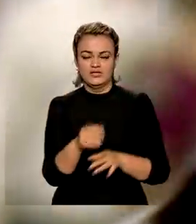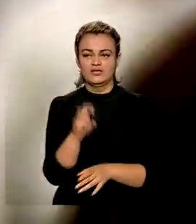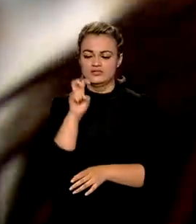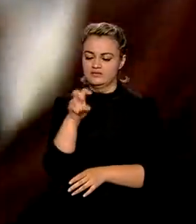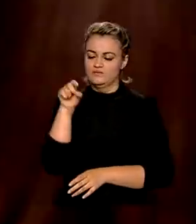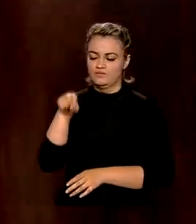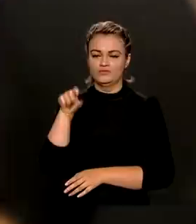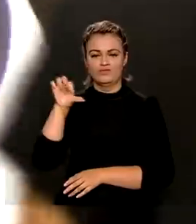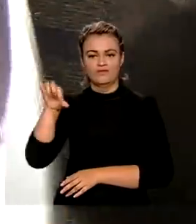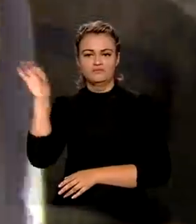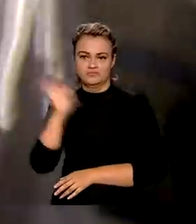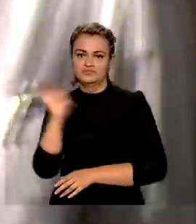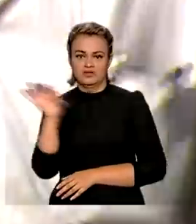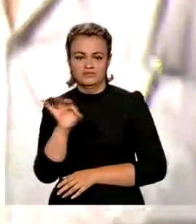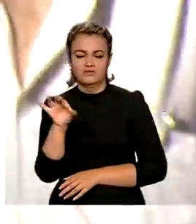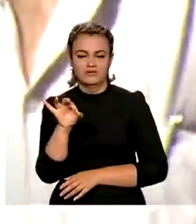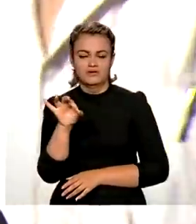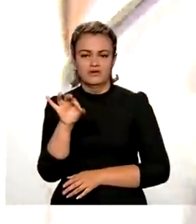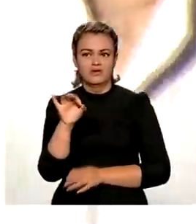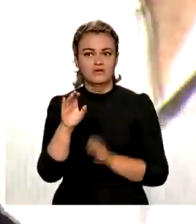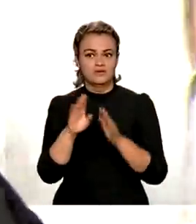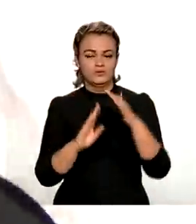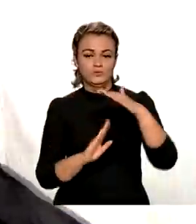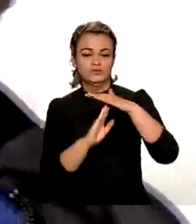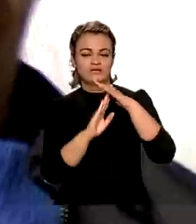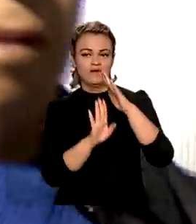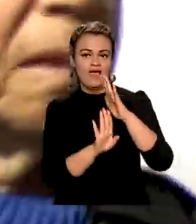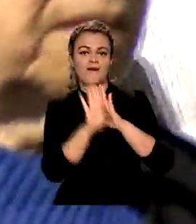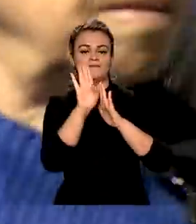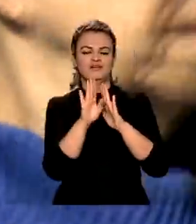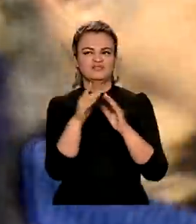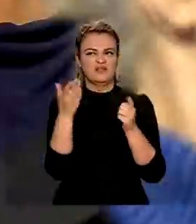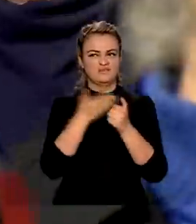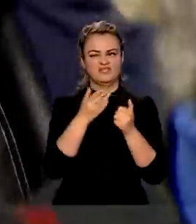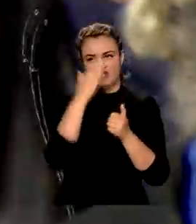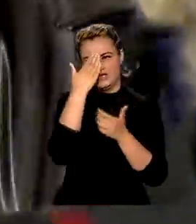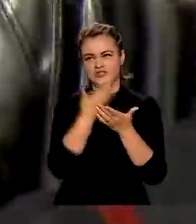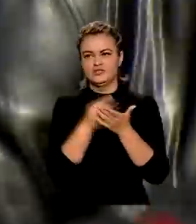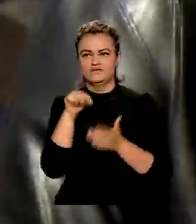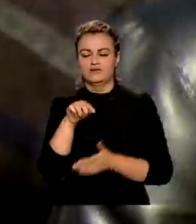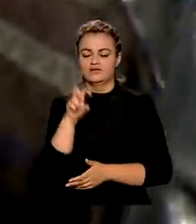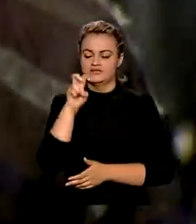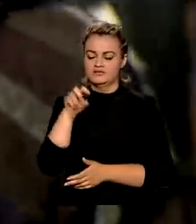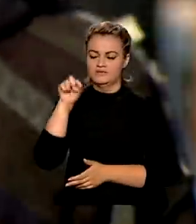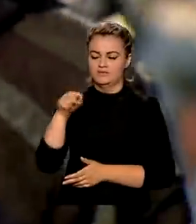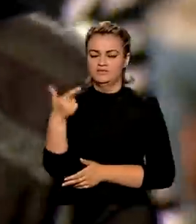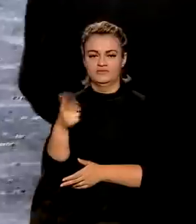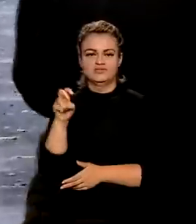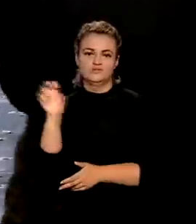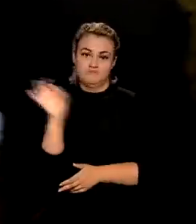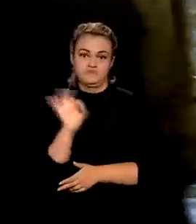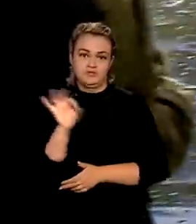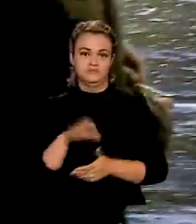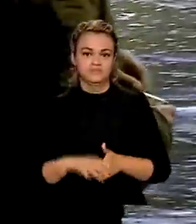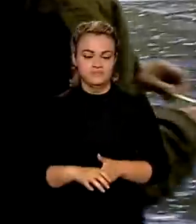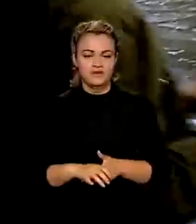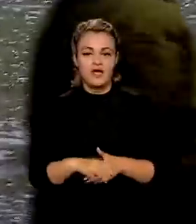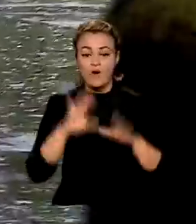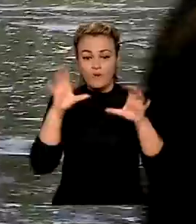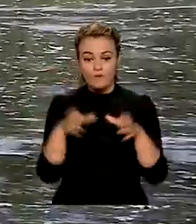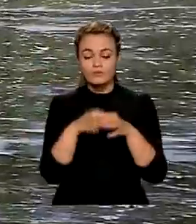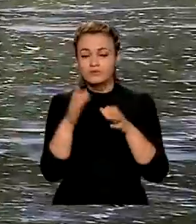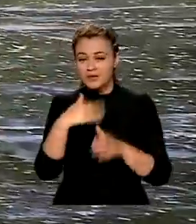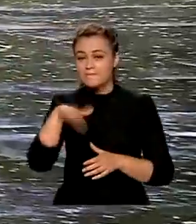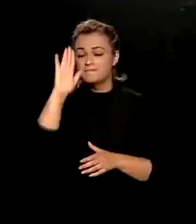,9%, acima do teto definido para este ano, que é de 5,25%. O grupo